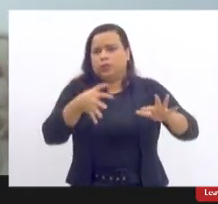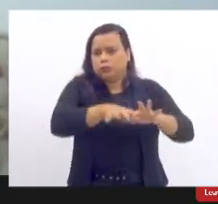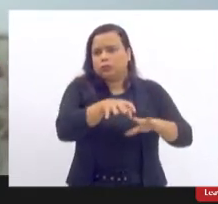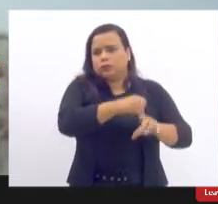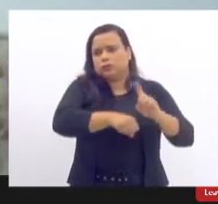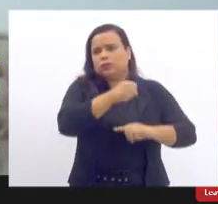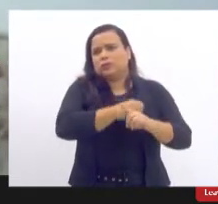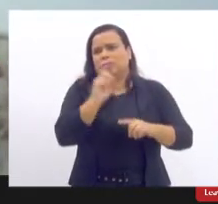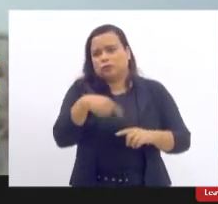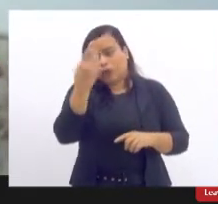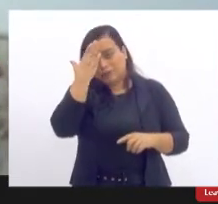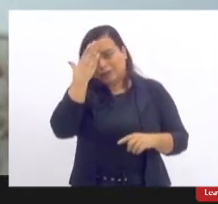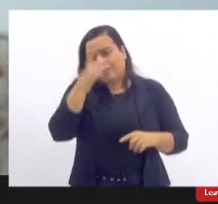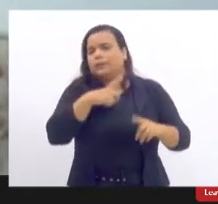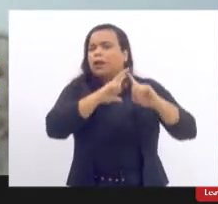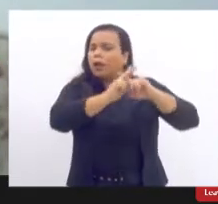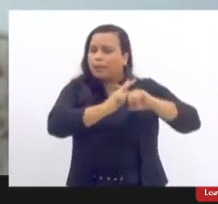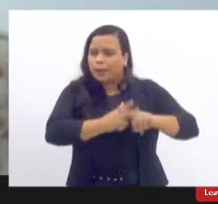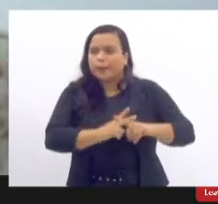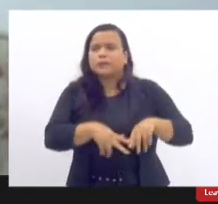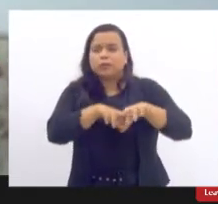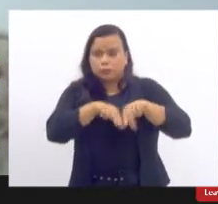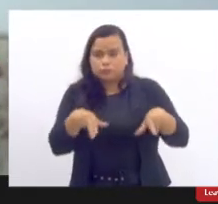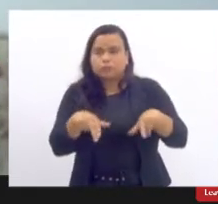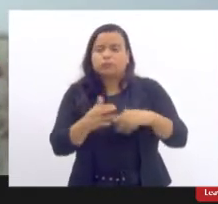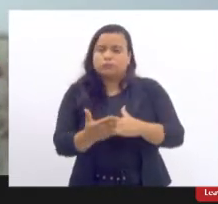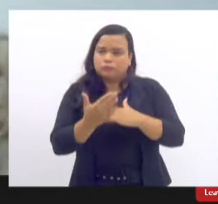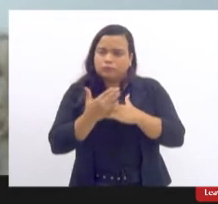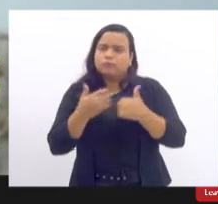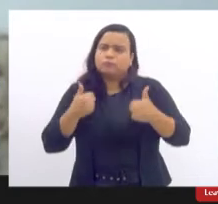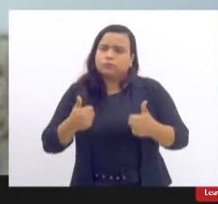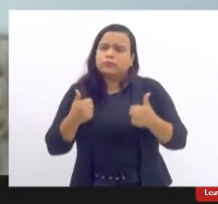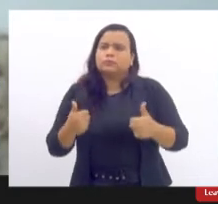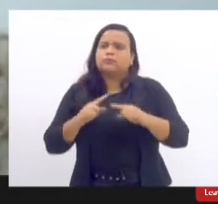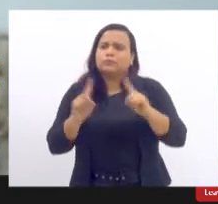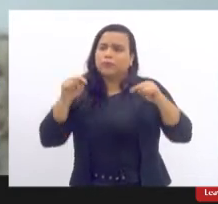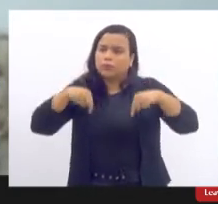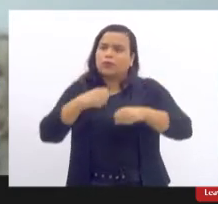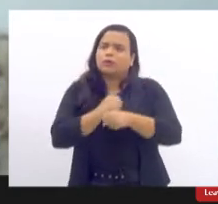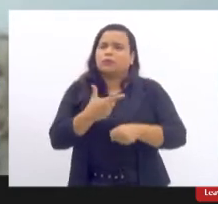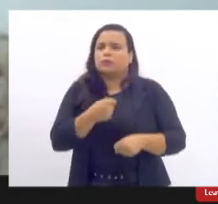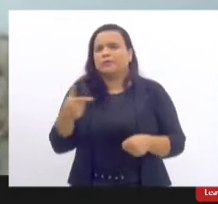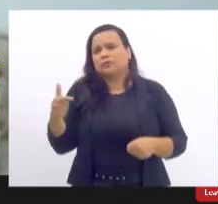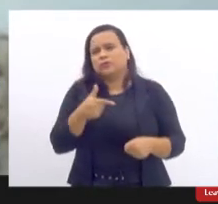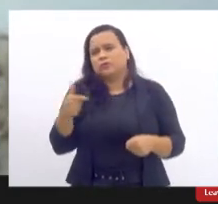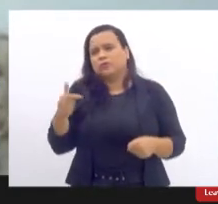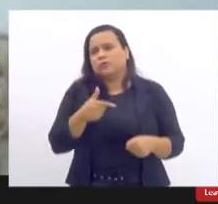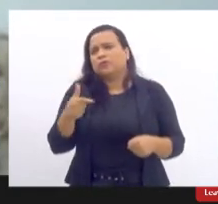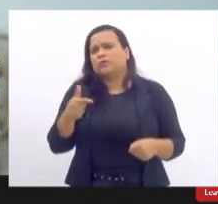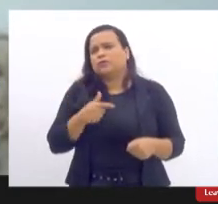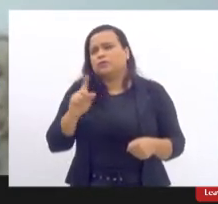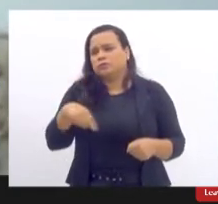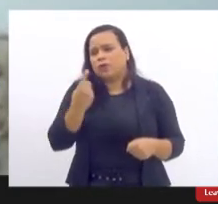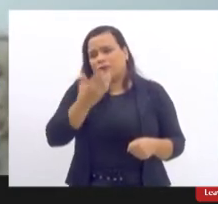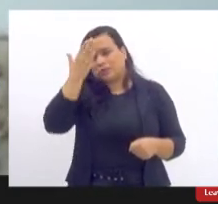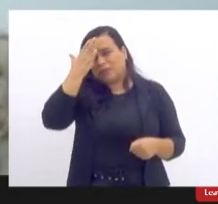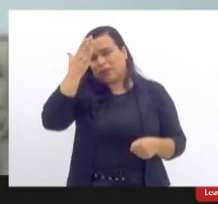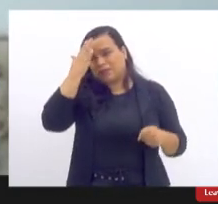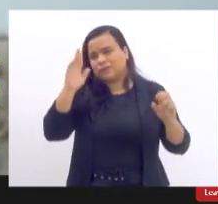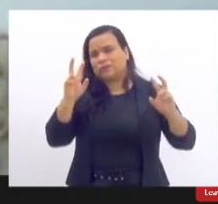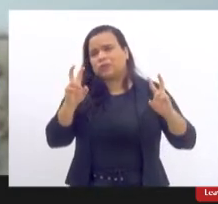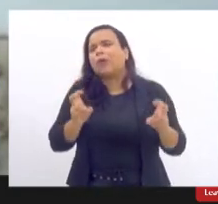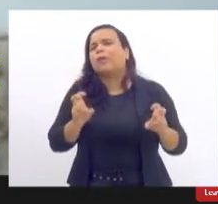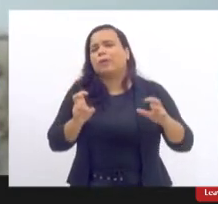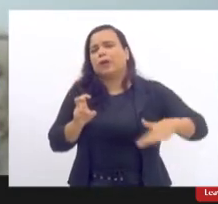preparação. Agora, o é agradável, em 2022, que a gente sabe, sobretudo, o tocante a